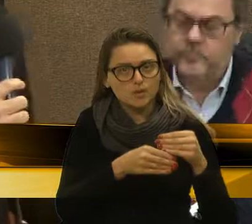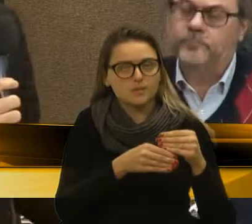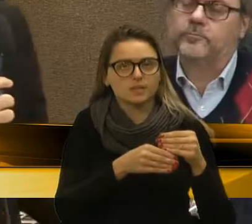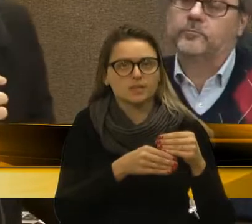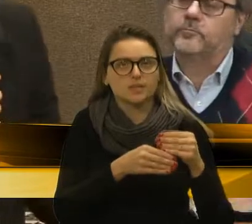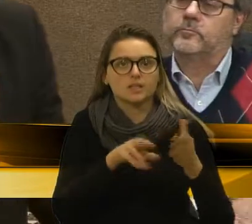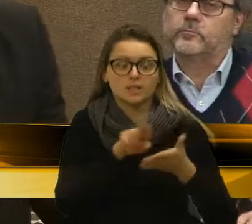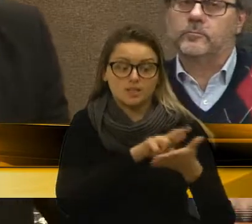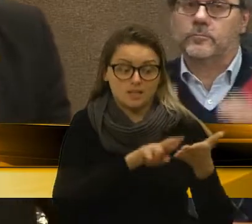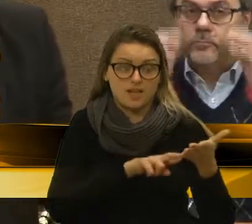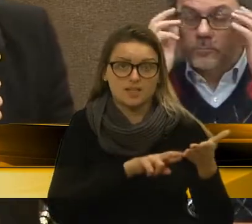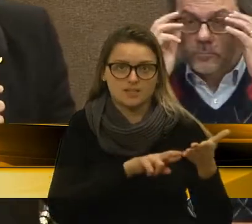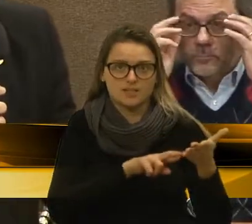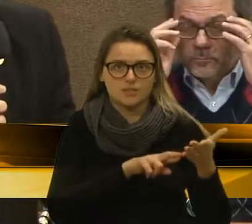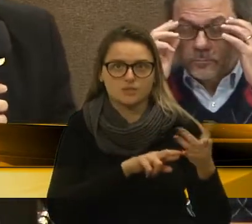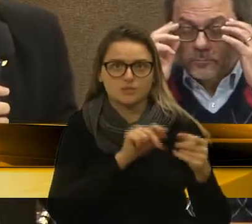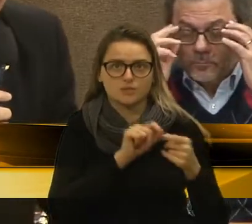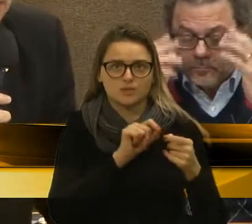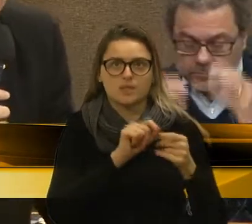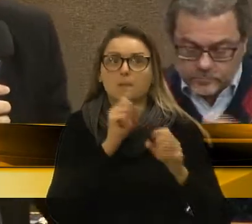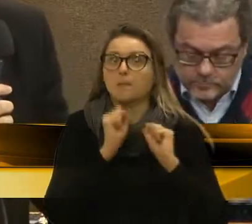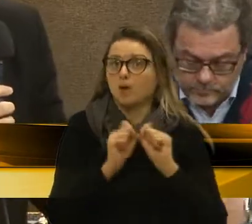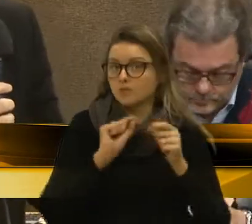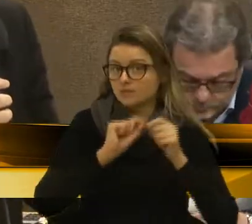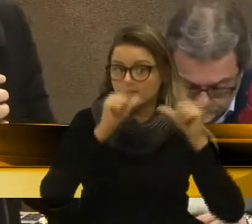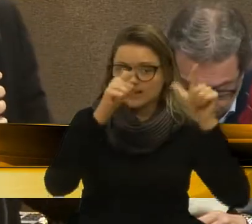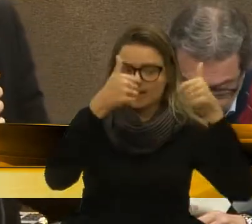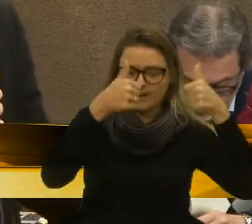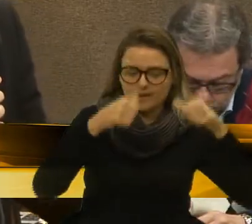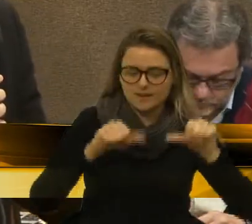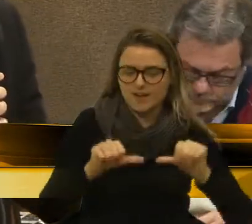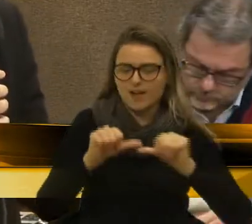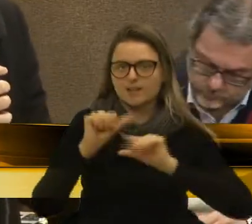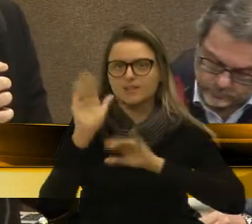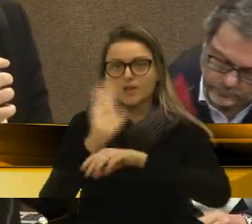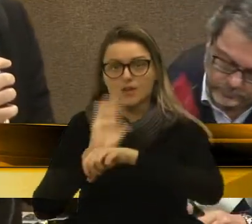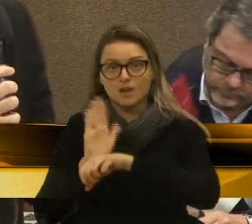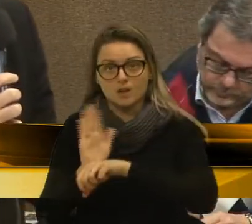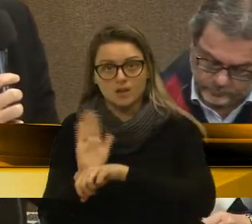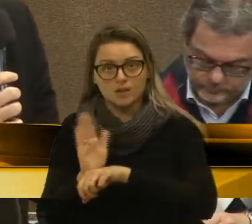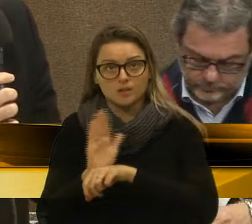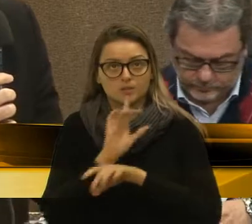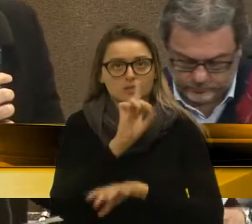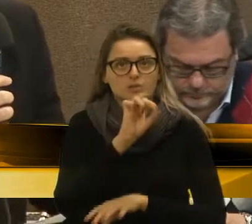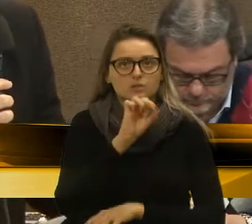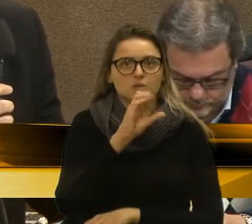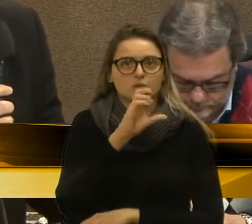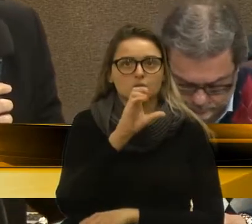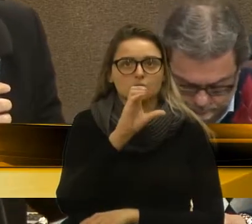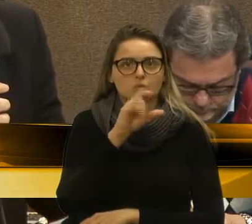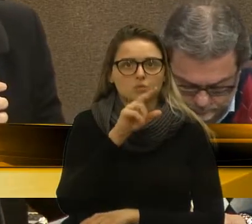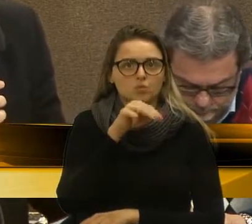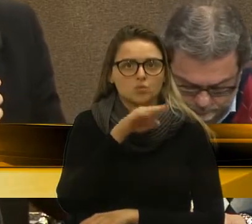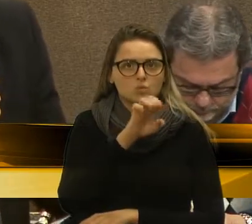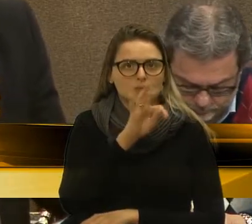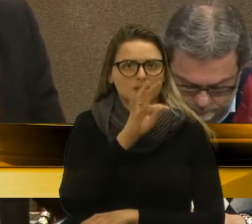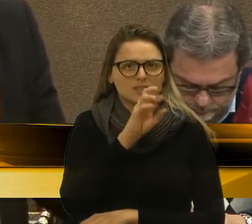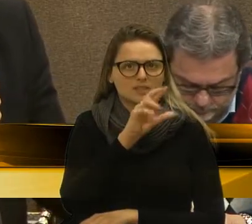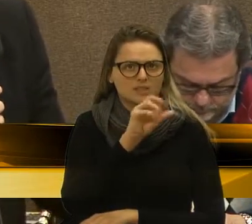anual, se possa produzir cartazes, vídeos, documentários, fanclips, álbuns,